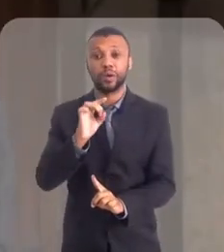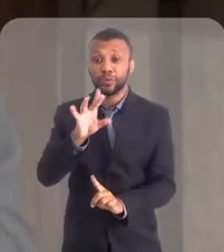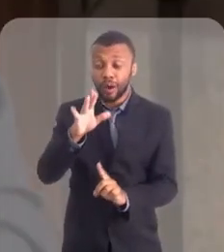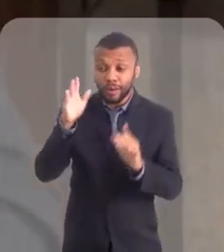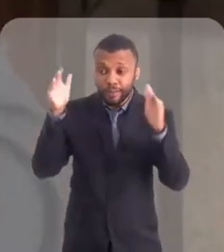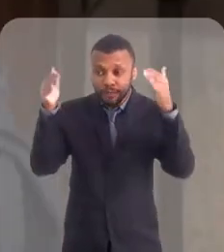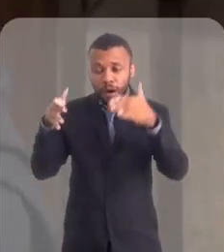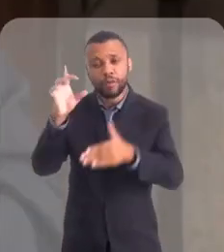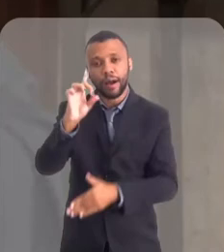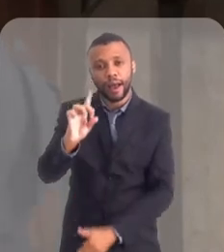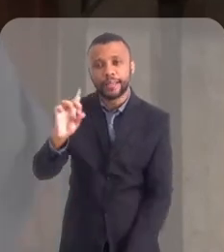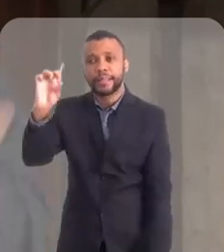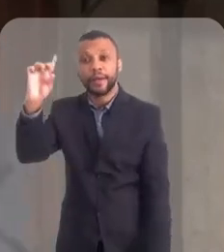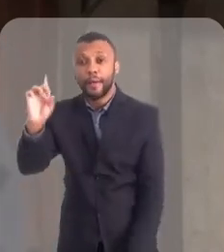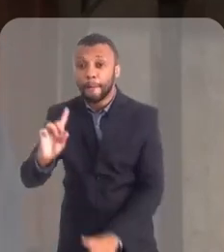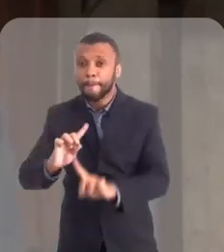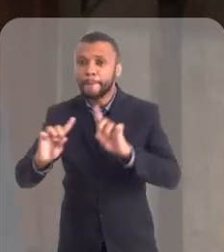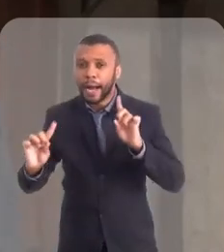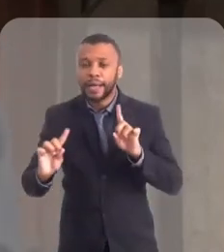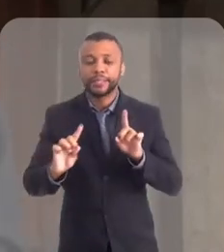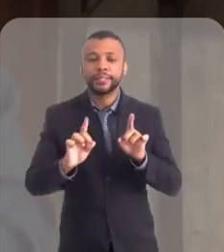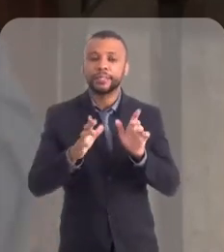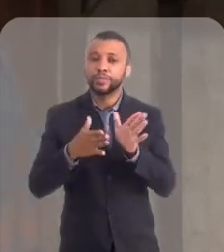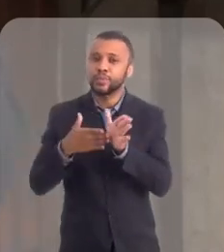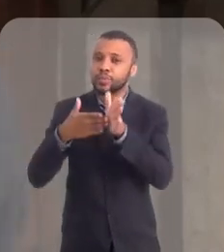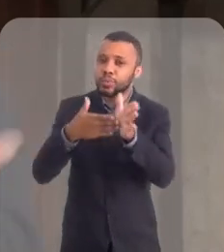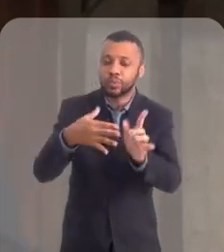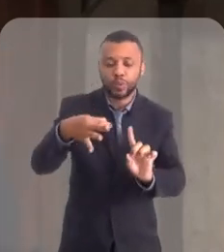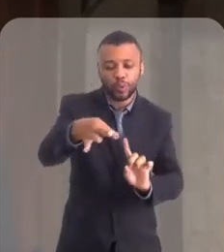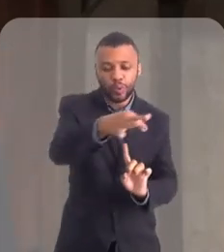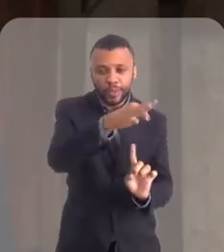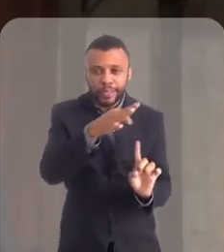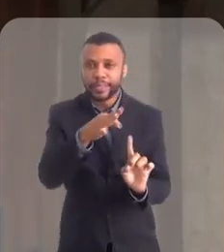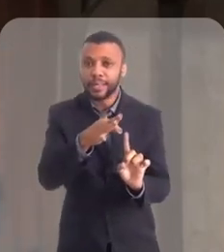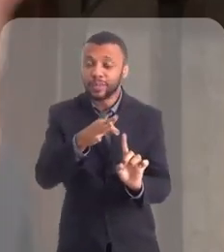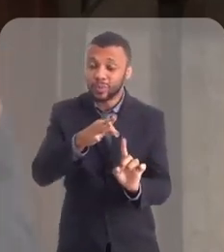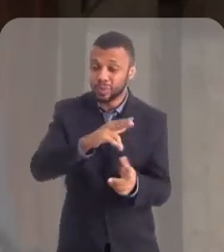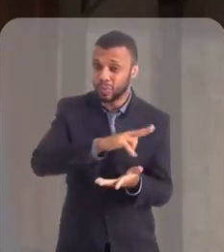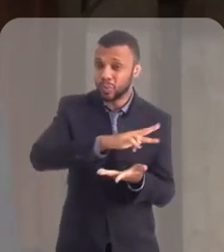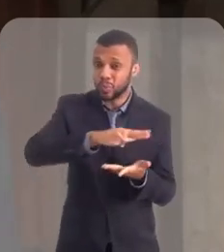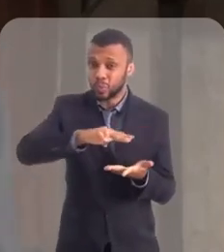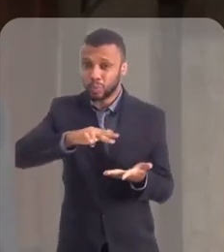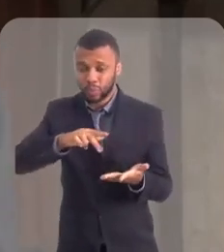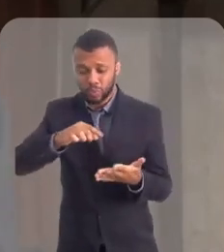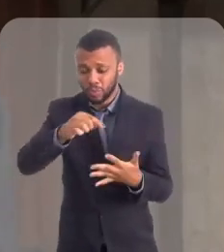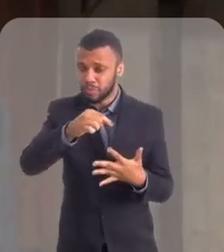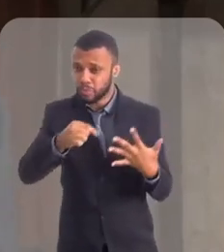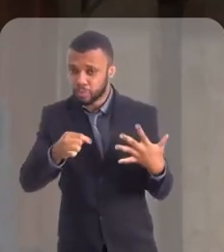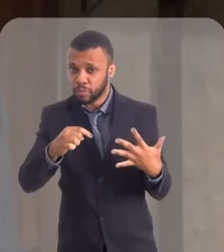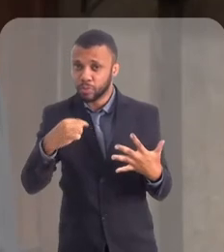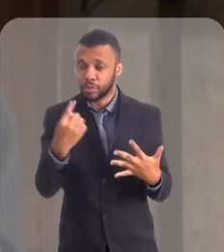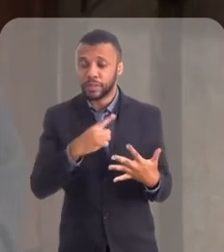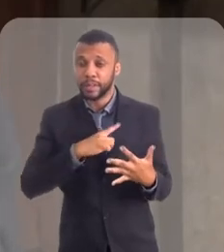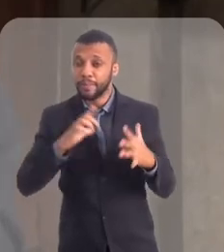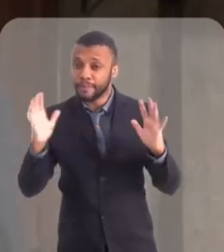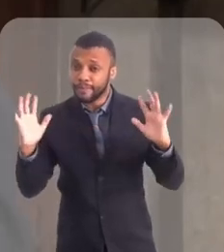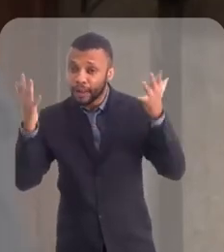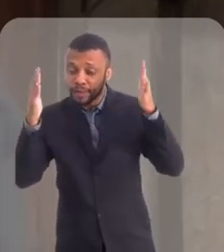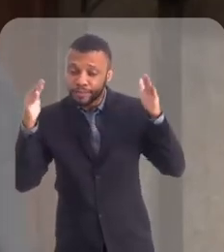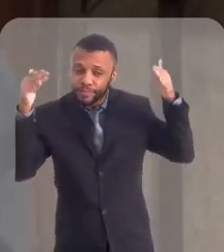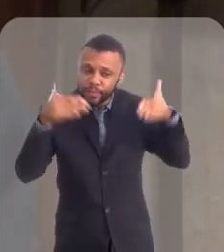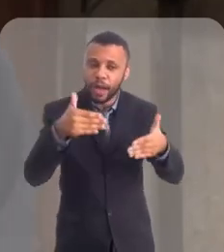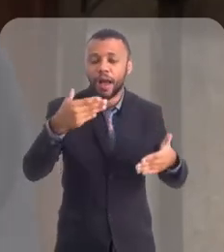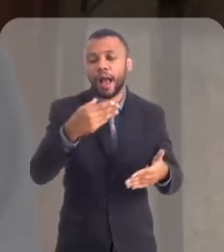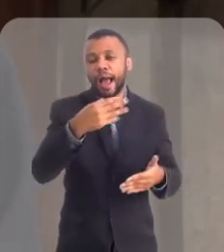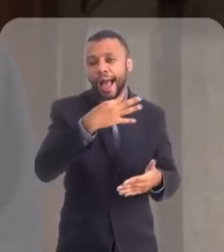dentro do catolicismo, somente a Deus. Mas temos entre os santos, ela se destaca entre todos os santos. Então, temos várias